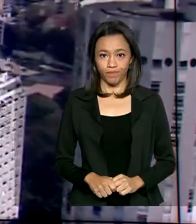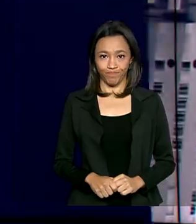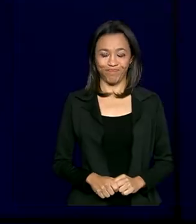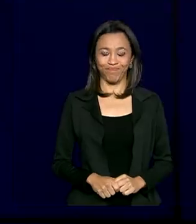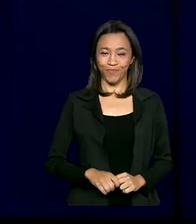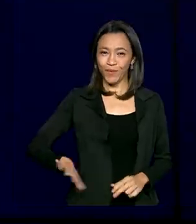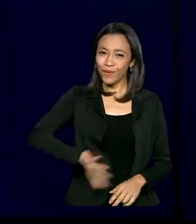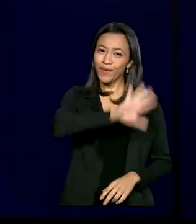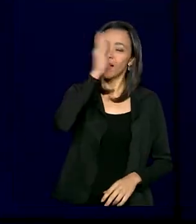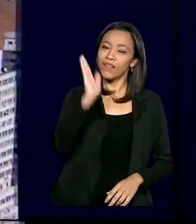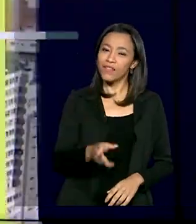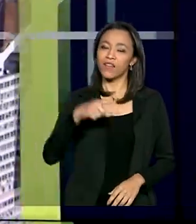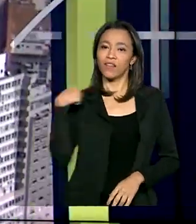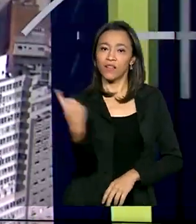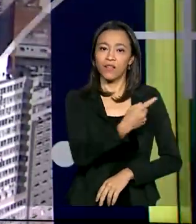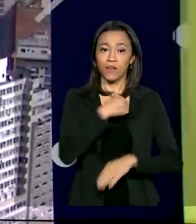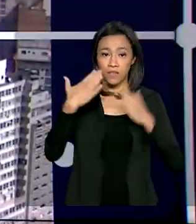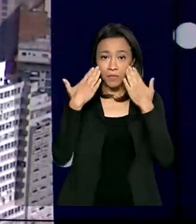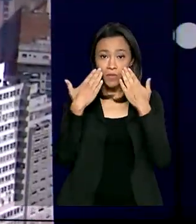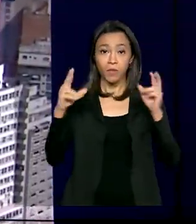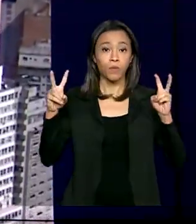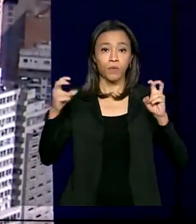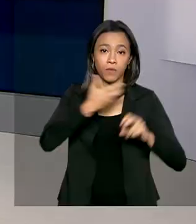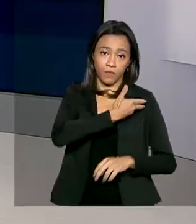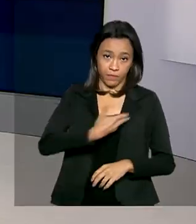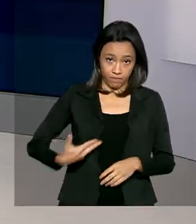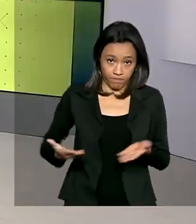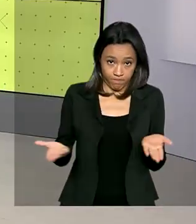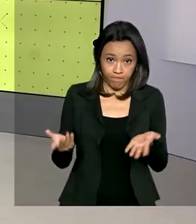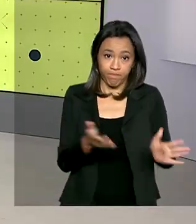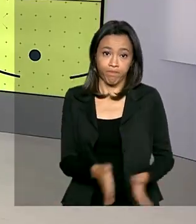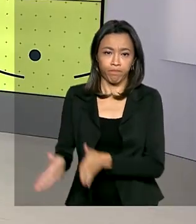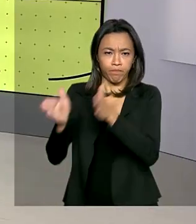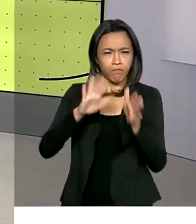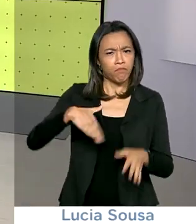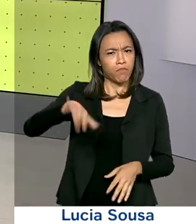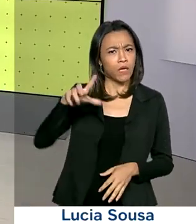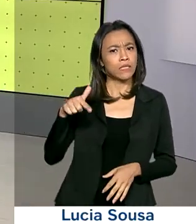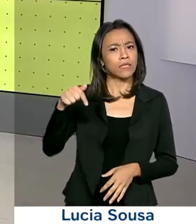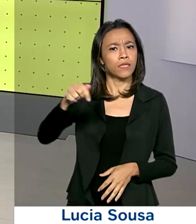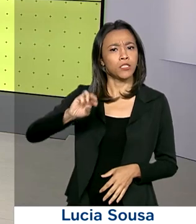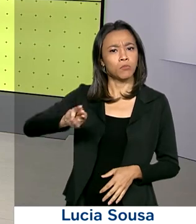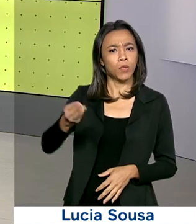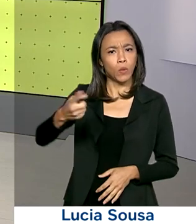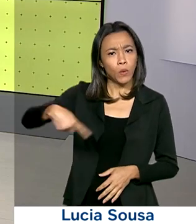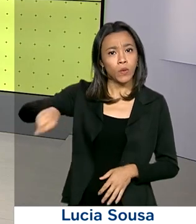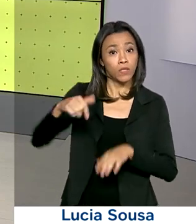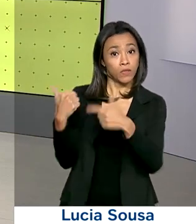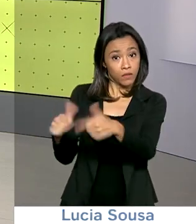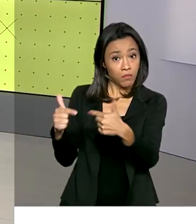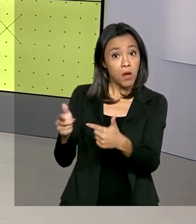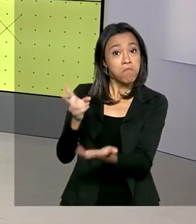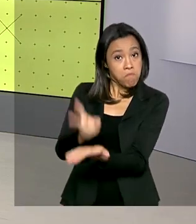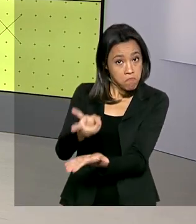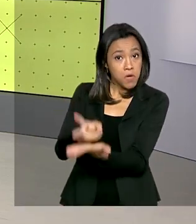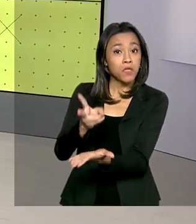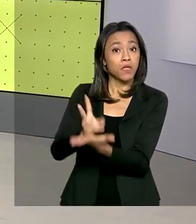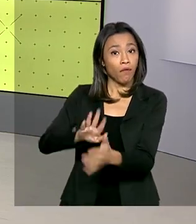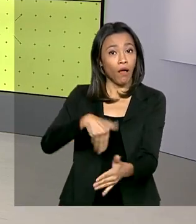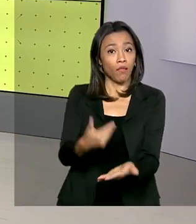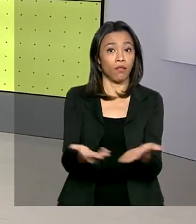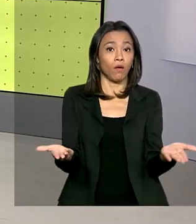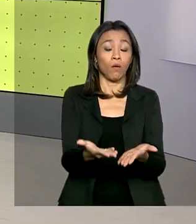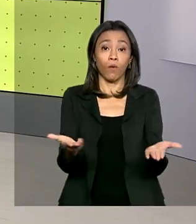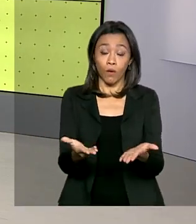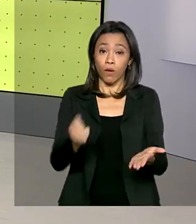Olá, já estamos no ar com o governo agora. Mais de 7 milhões de empregos foram preservados até agora no Brasil